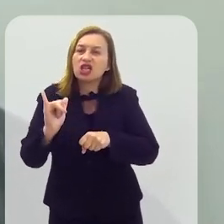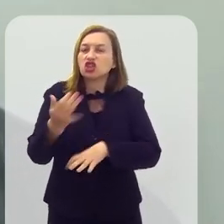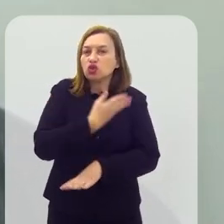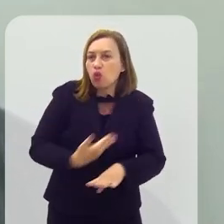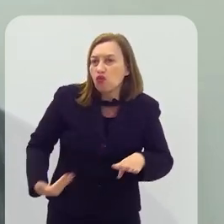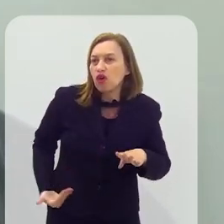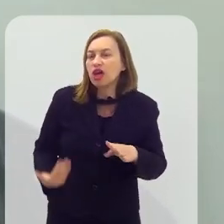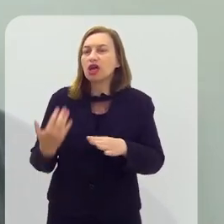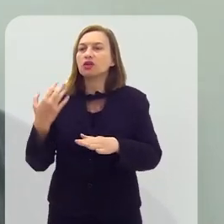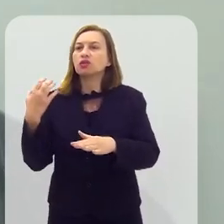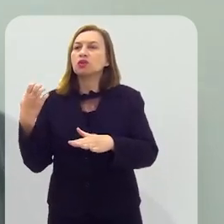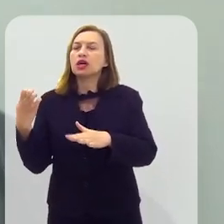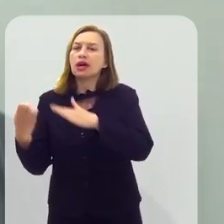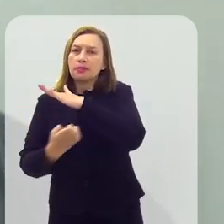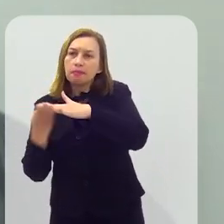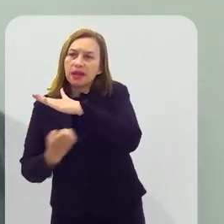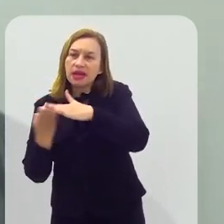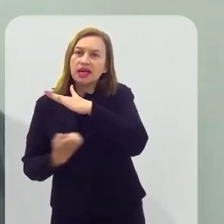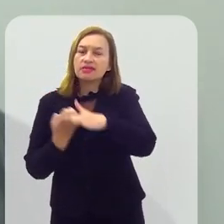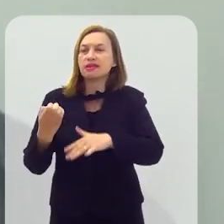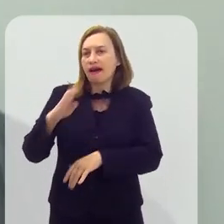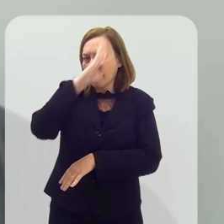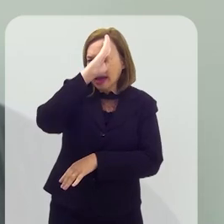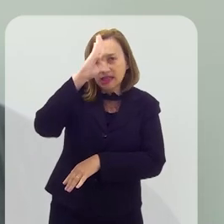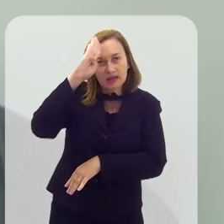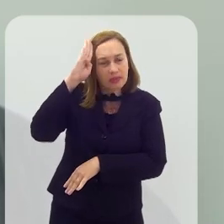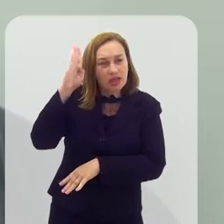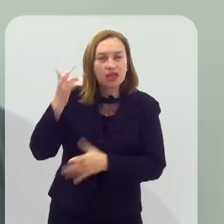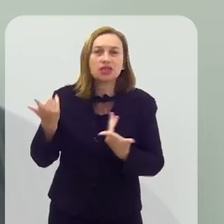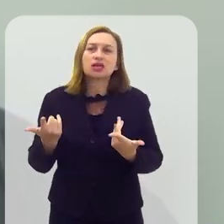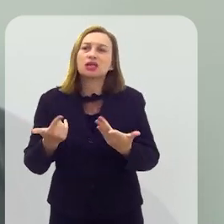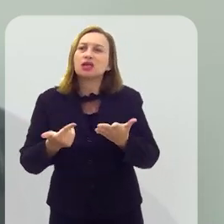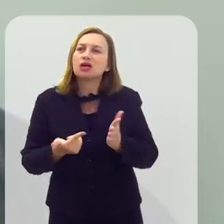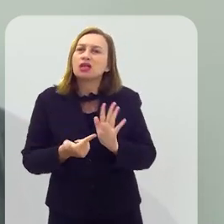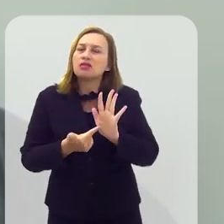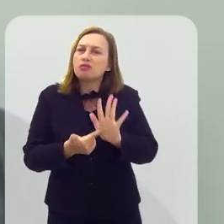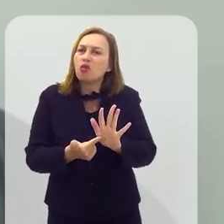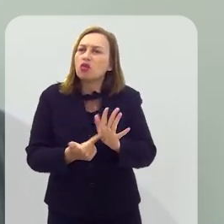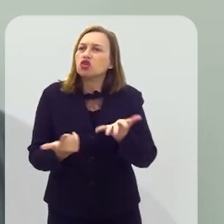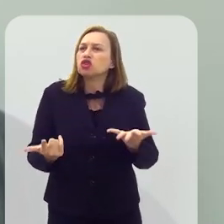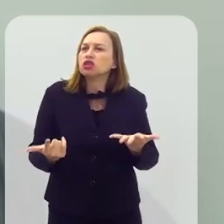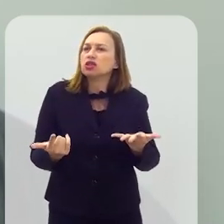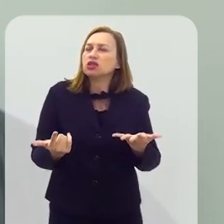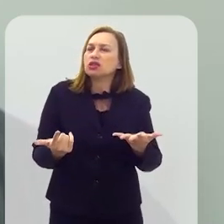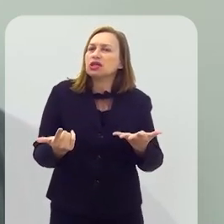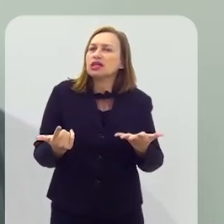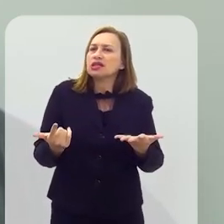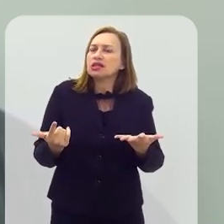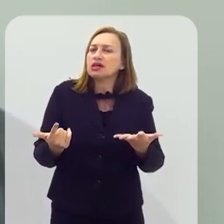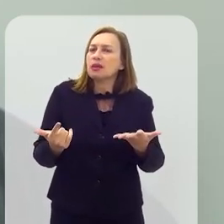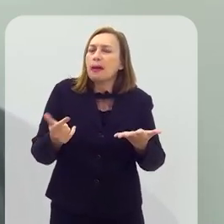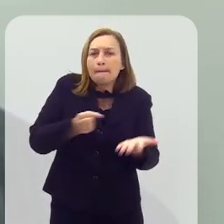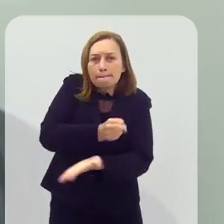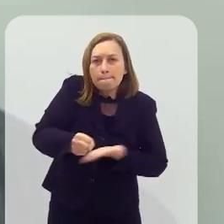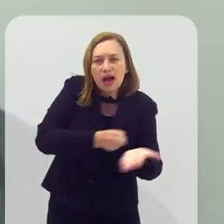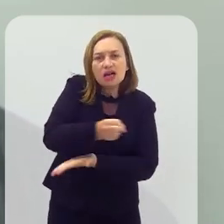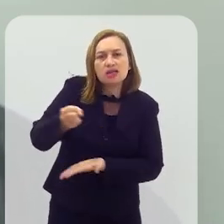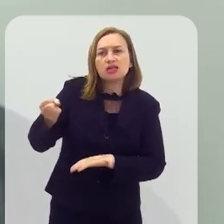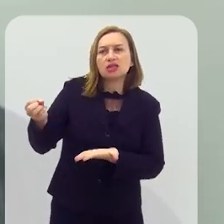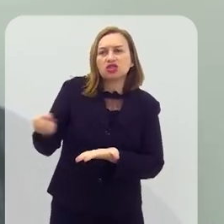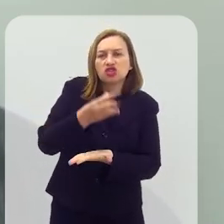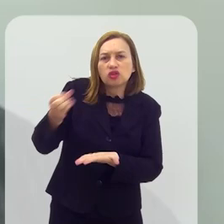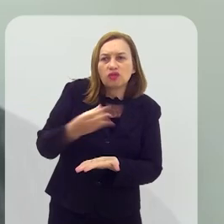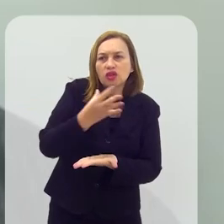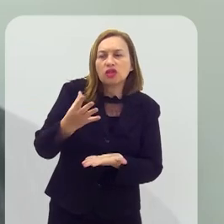articulação entre governos, empresas, academia, e tanto é que nesses índices de inovação